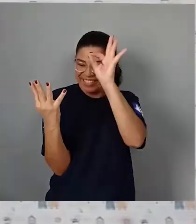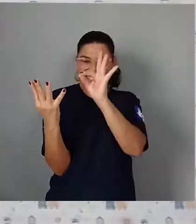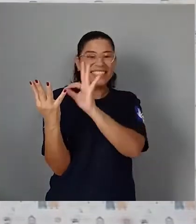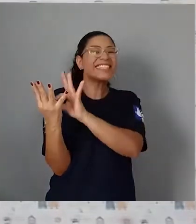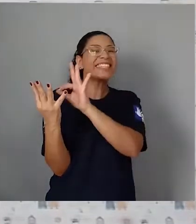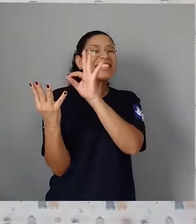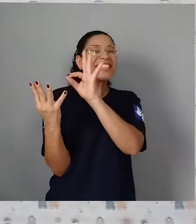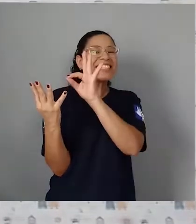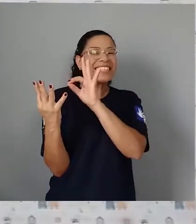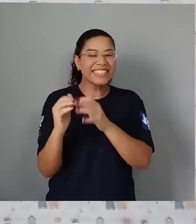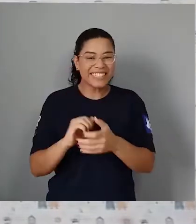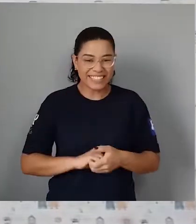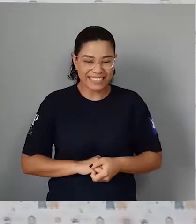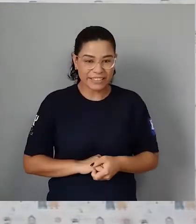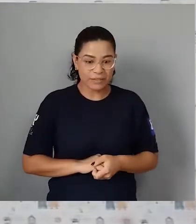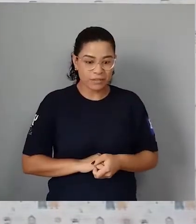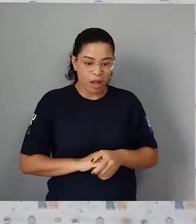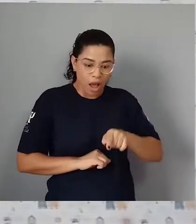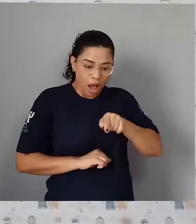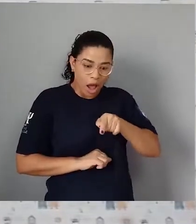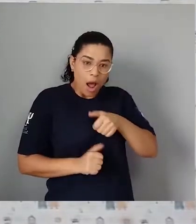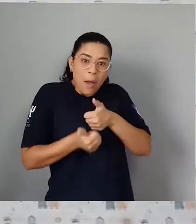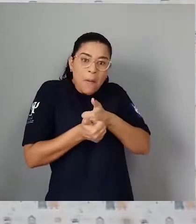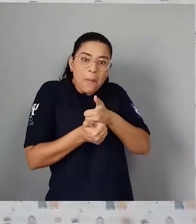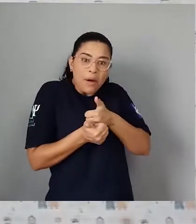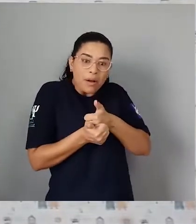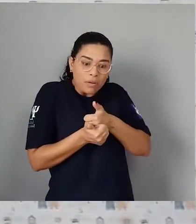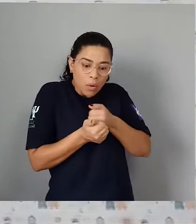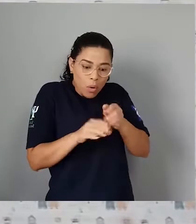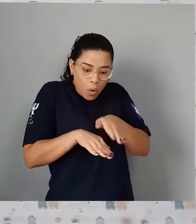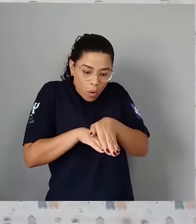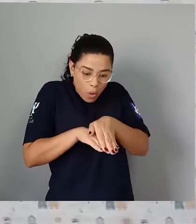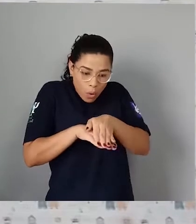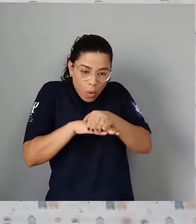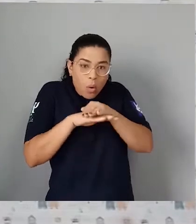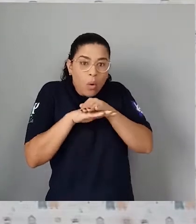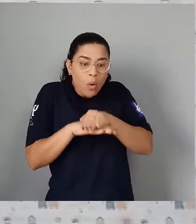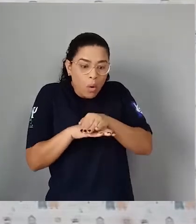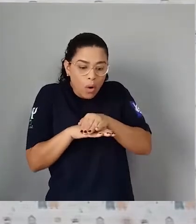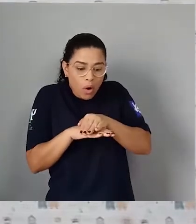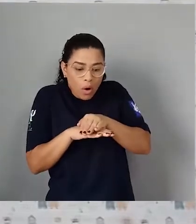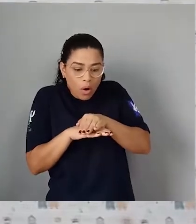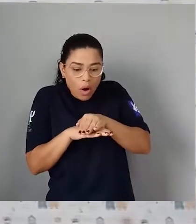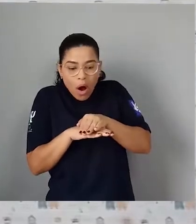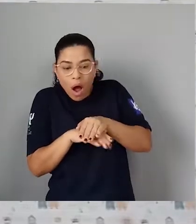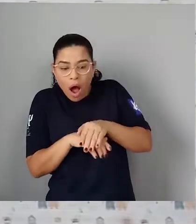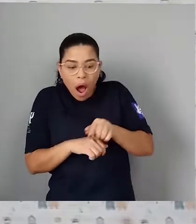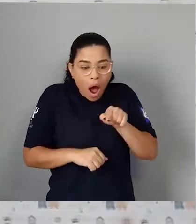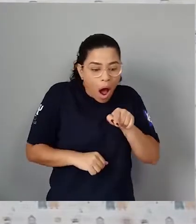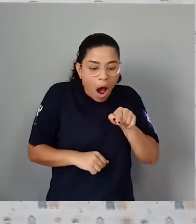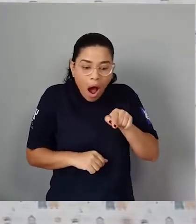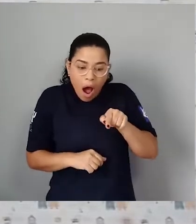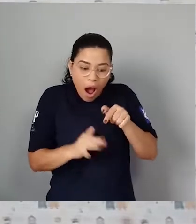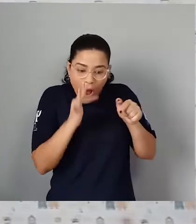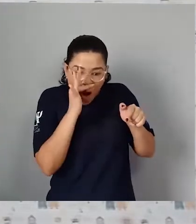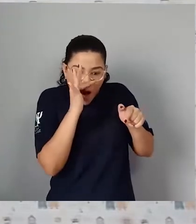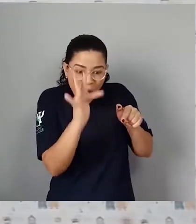está a joaninha, pelo jeito descansando, bem naquela